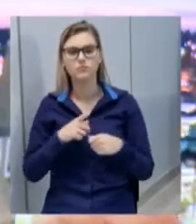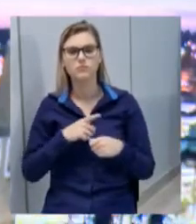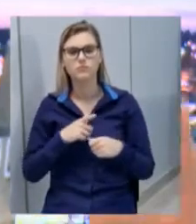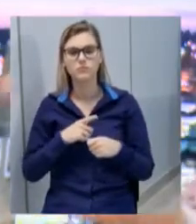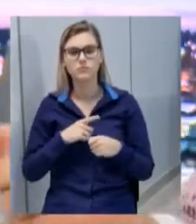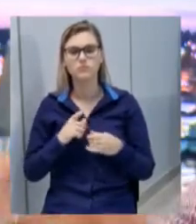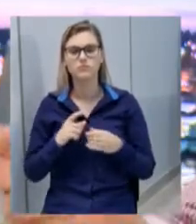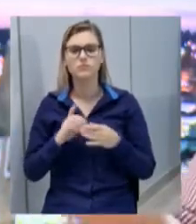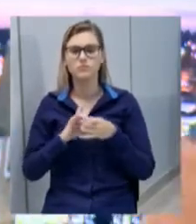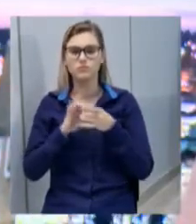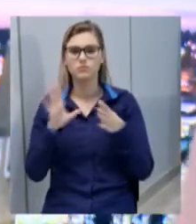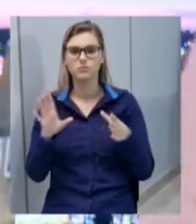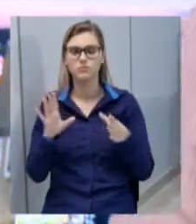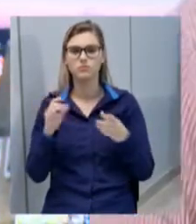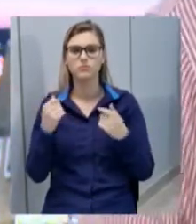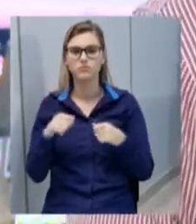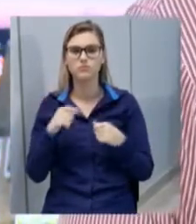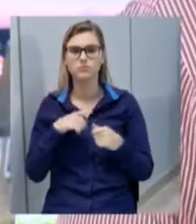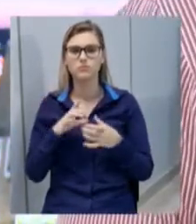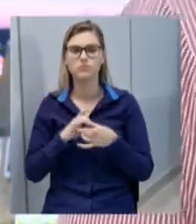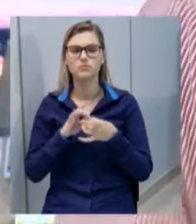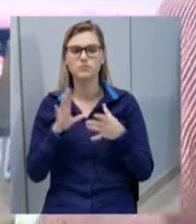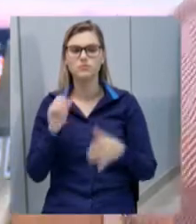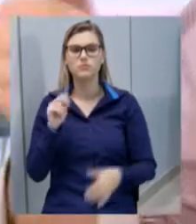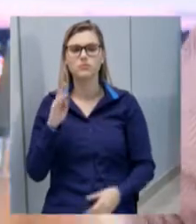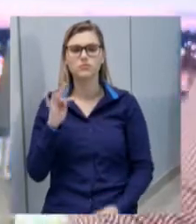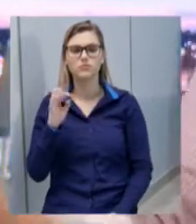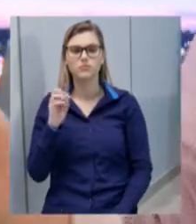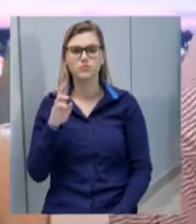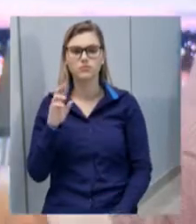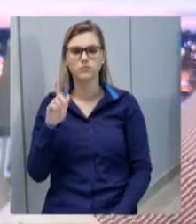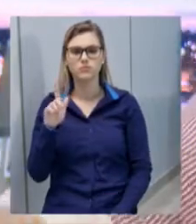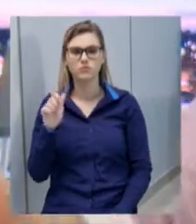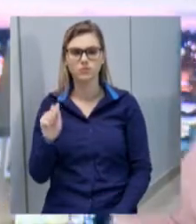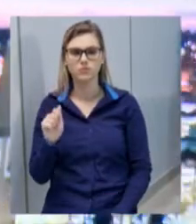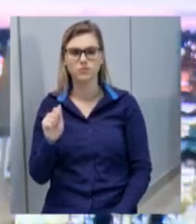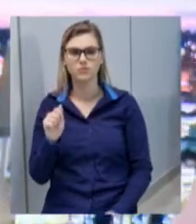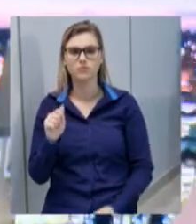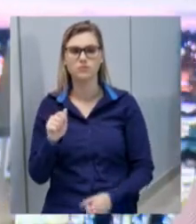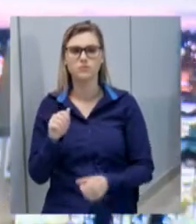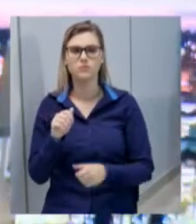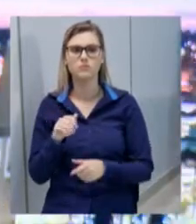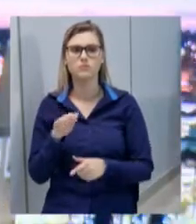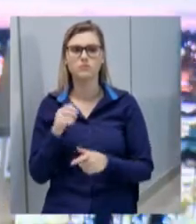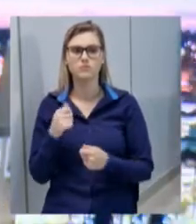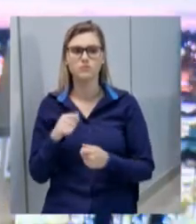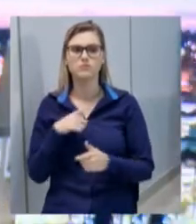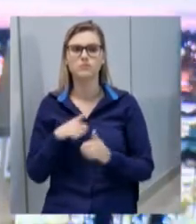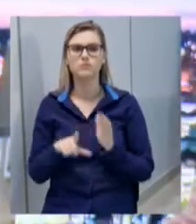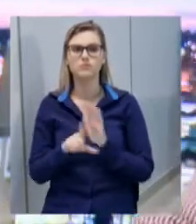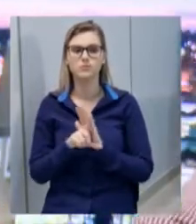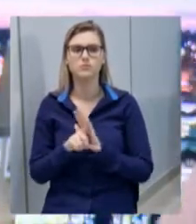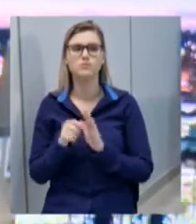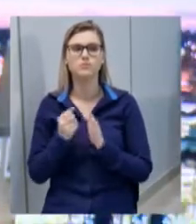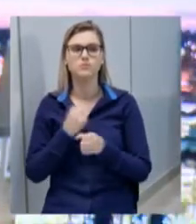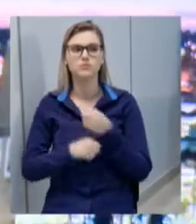algumas melhorias precisam ter a outorga. Foi questionado no município, ano passado e esse ano, inclusive objeto de ação